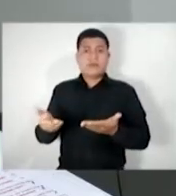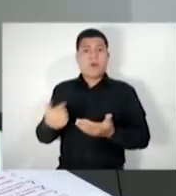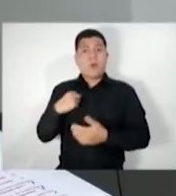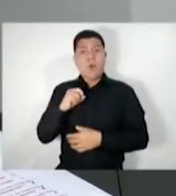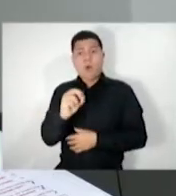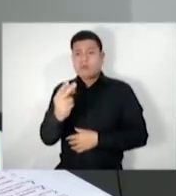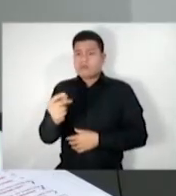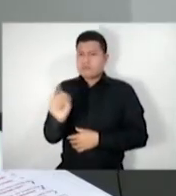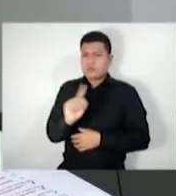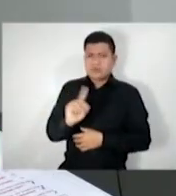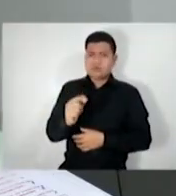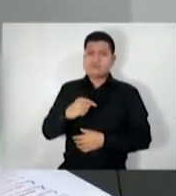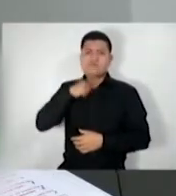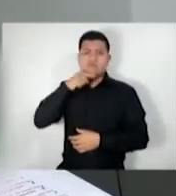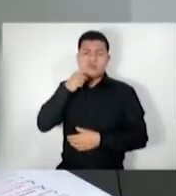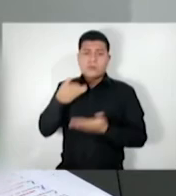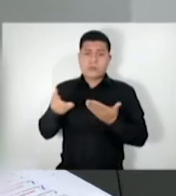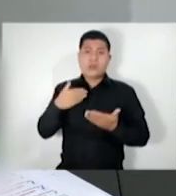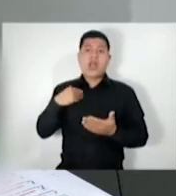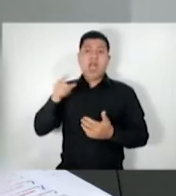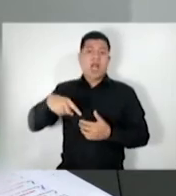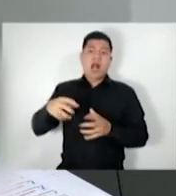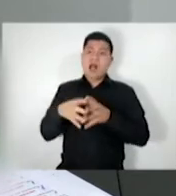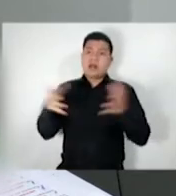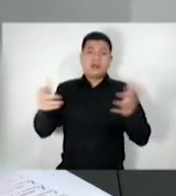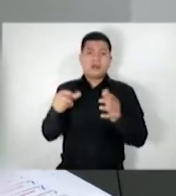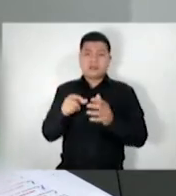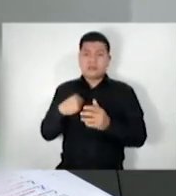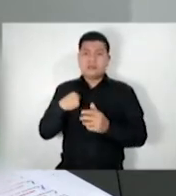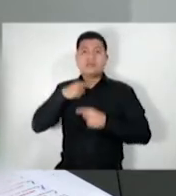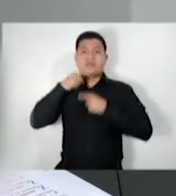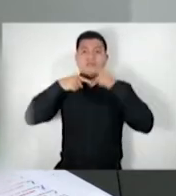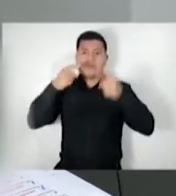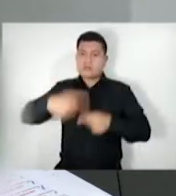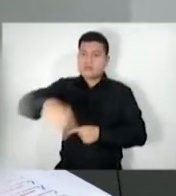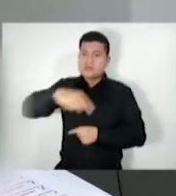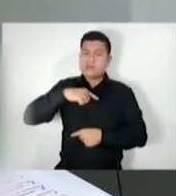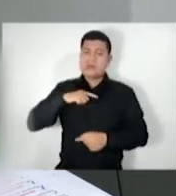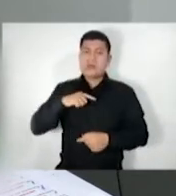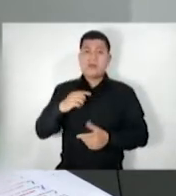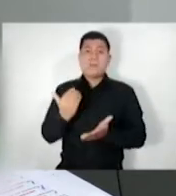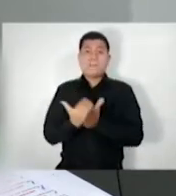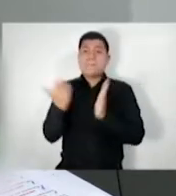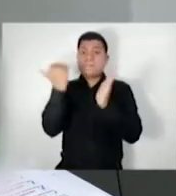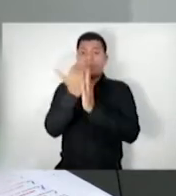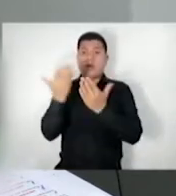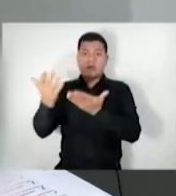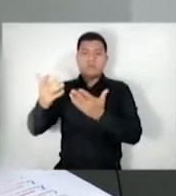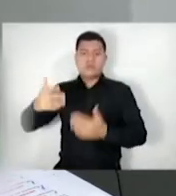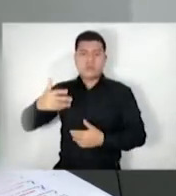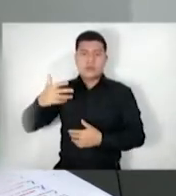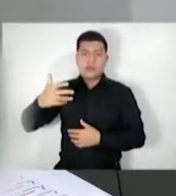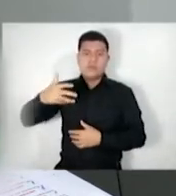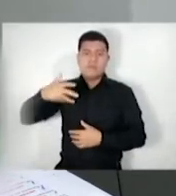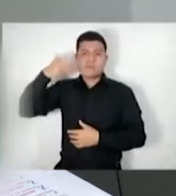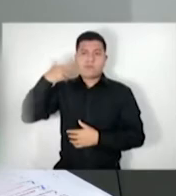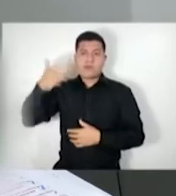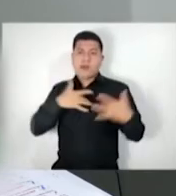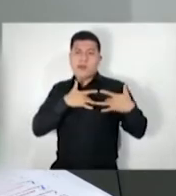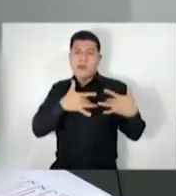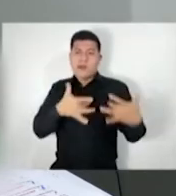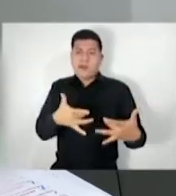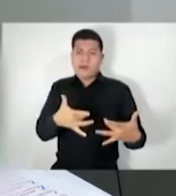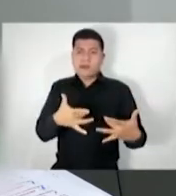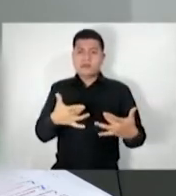da audiência. Nós precisamos, mais do que a manifestação solidária por